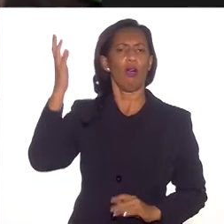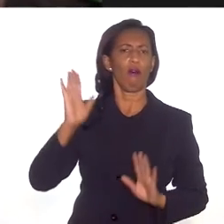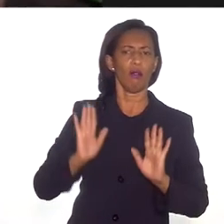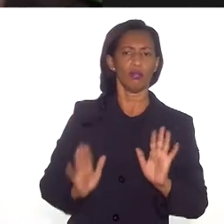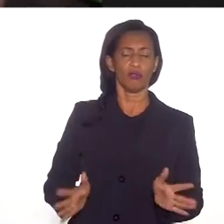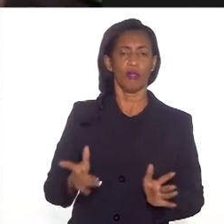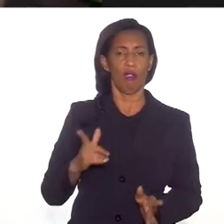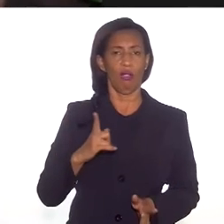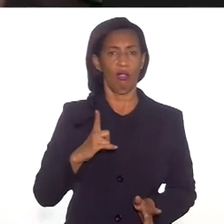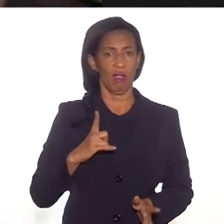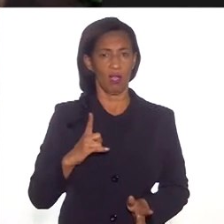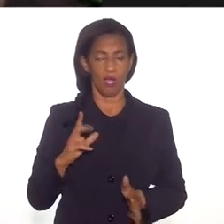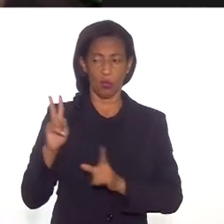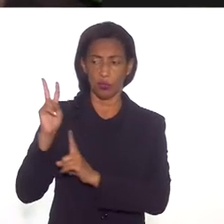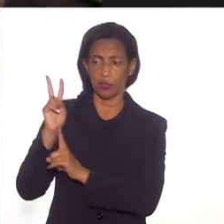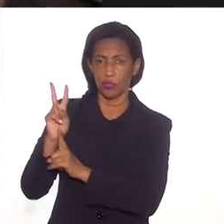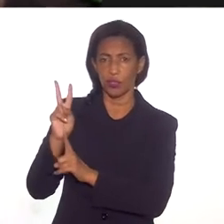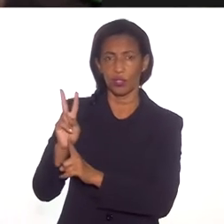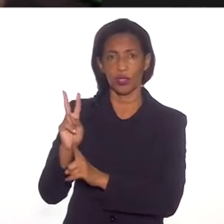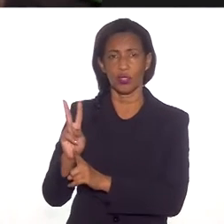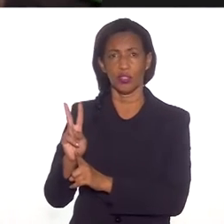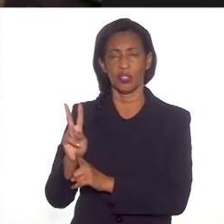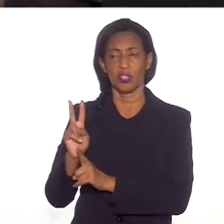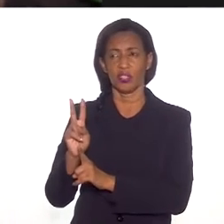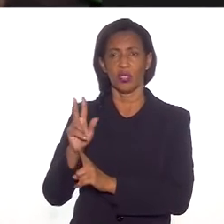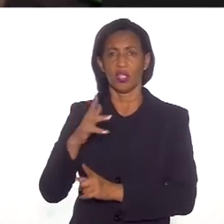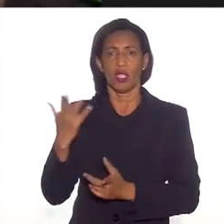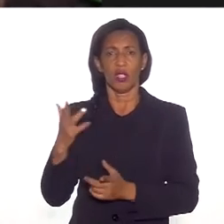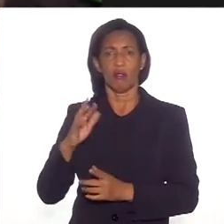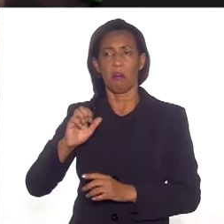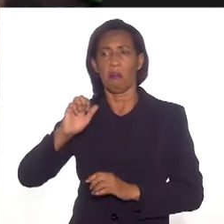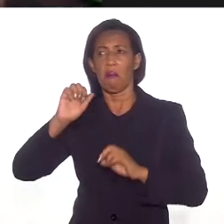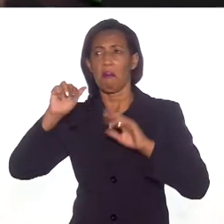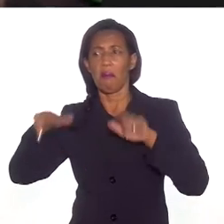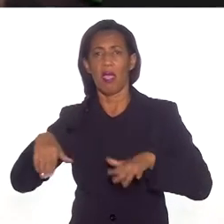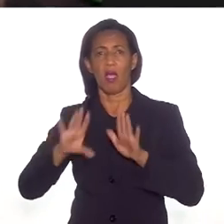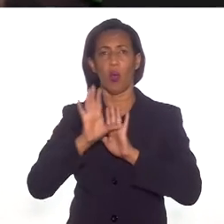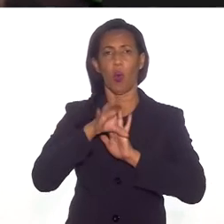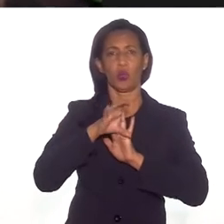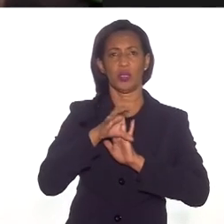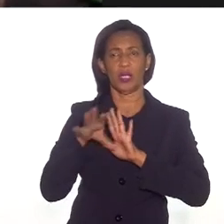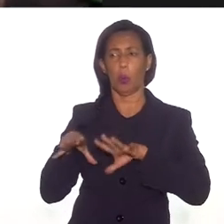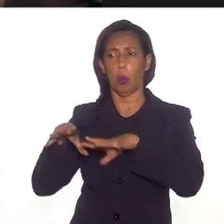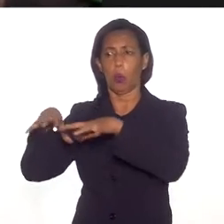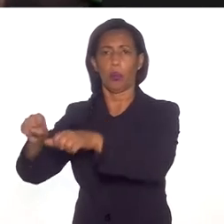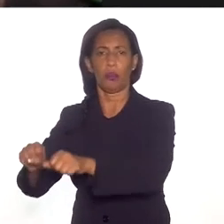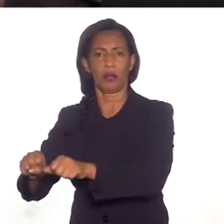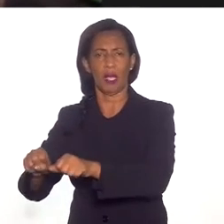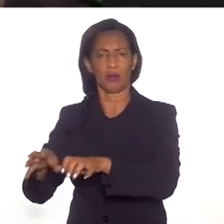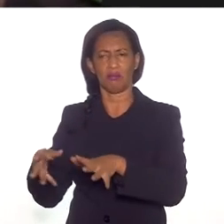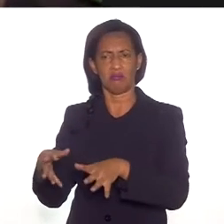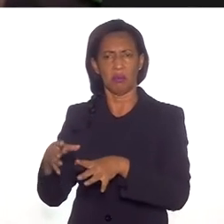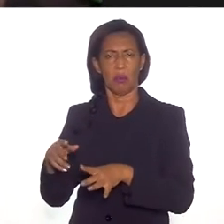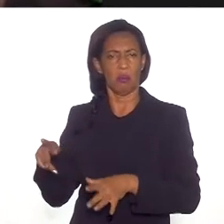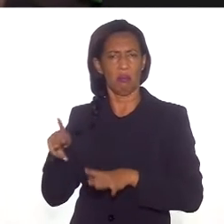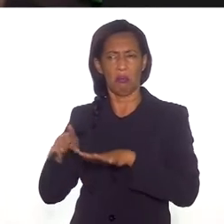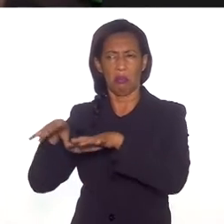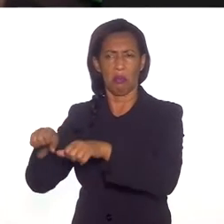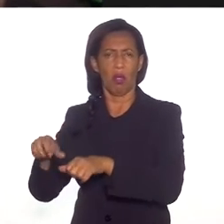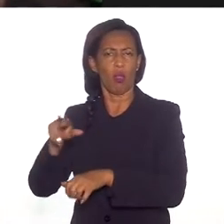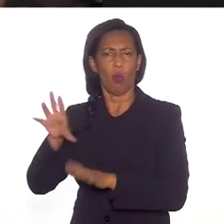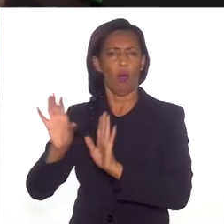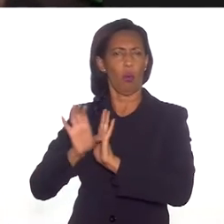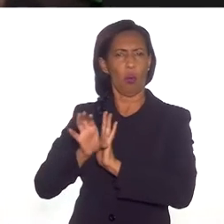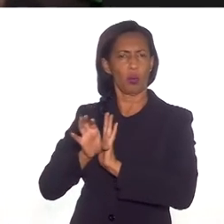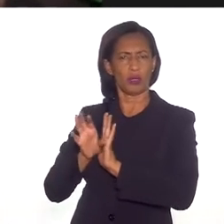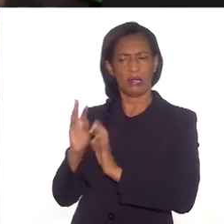já que os indígenas não lidam bem com esse conceito de propriedade. Propriedade não é um conceito